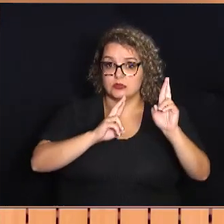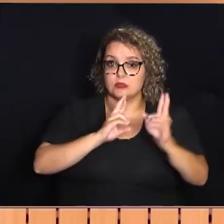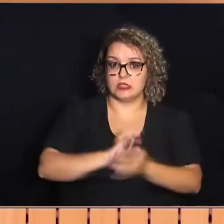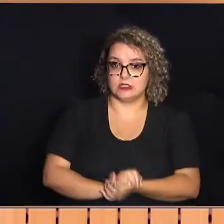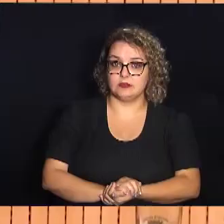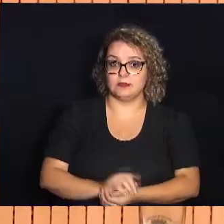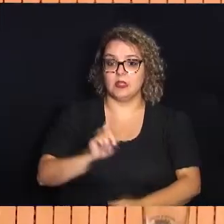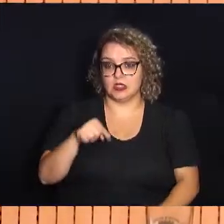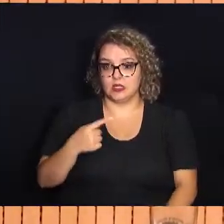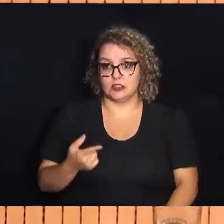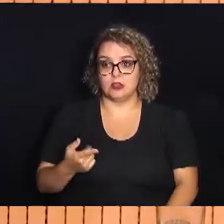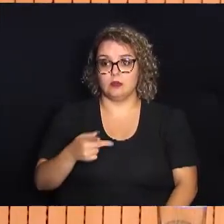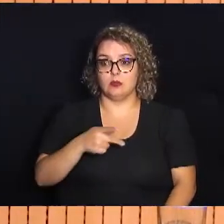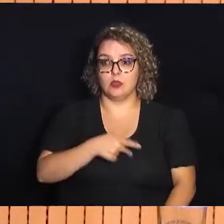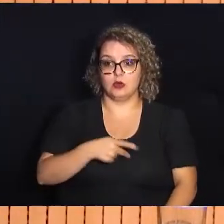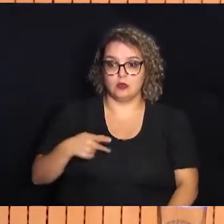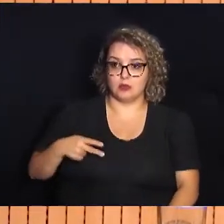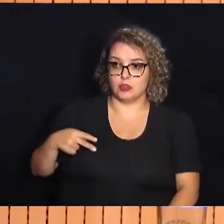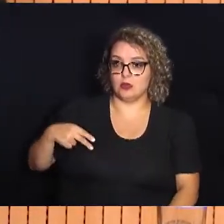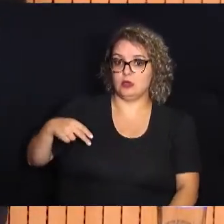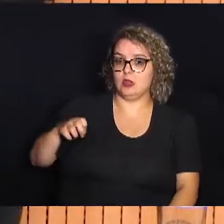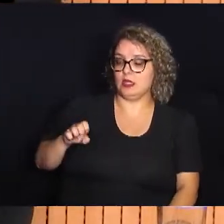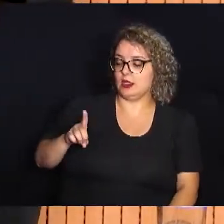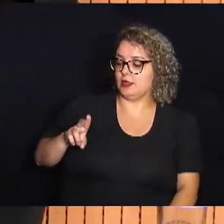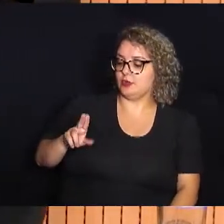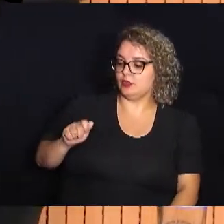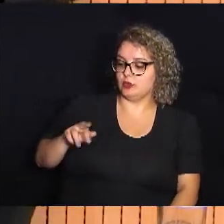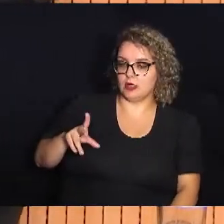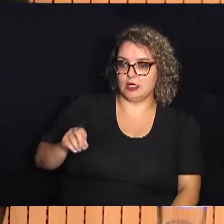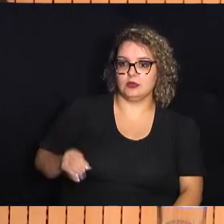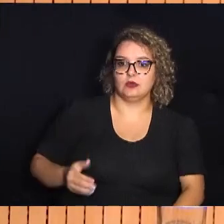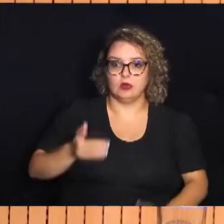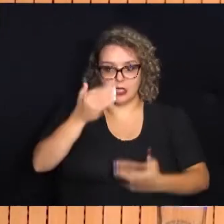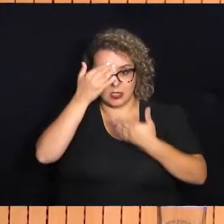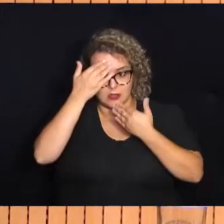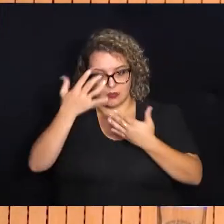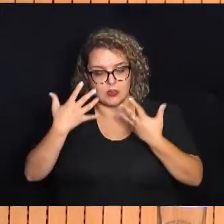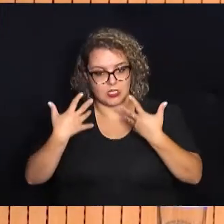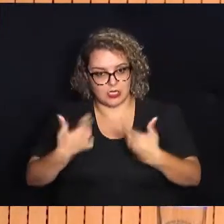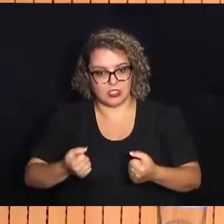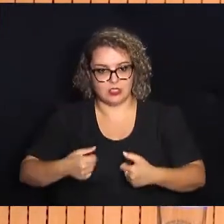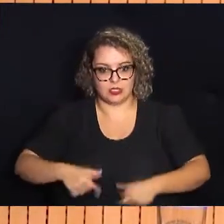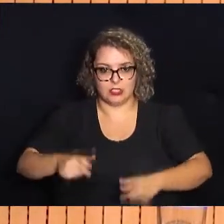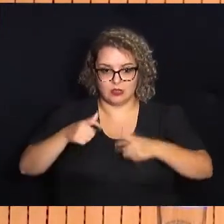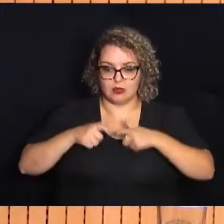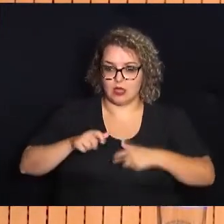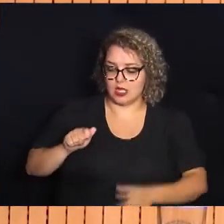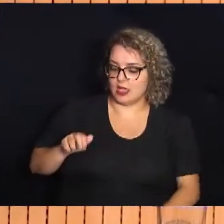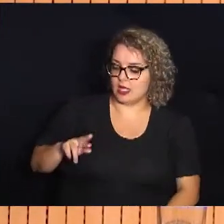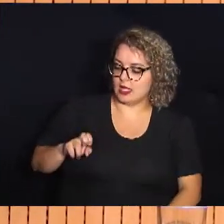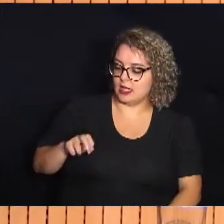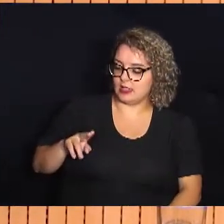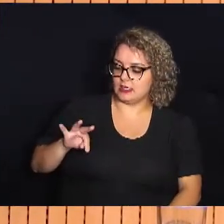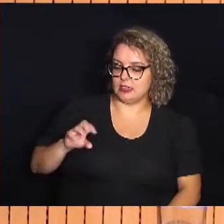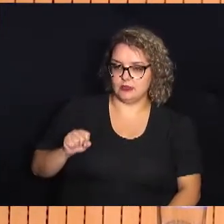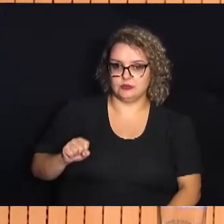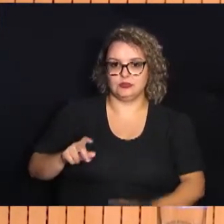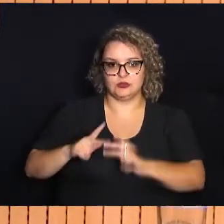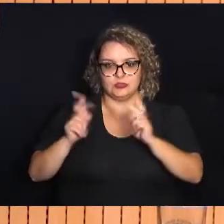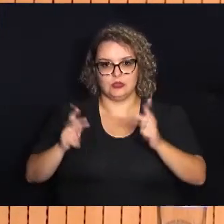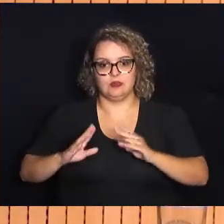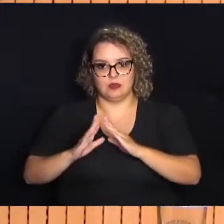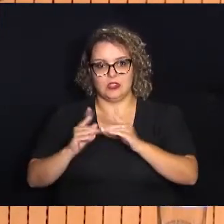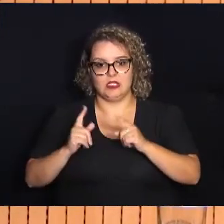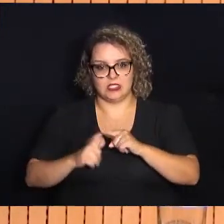e esperança. Em seguida, o pastor Eduardo Neres de Gouveia agradeceu o recebimento da medalha Arautos da